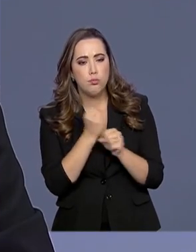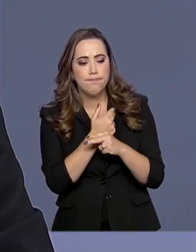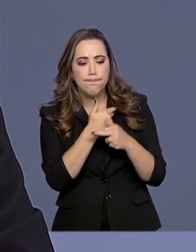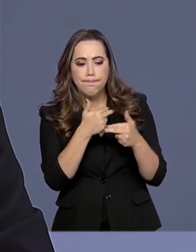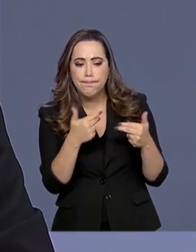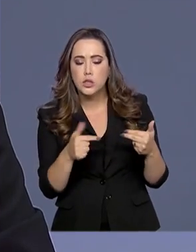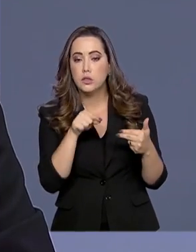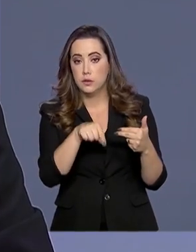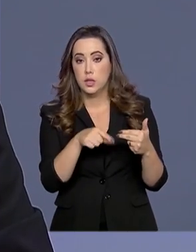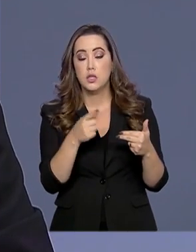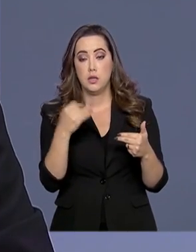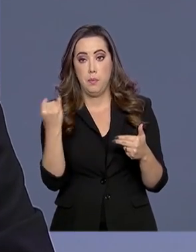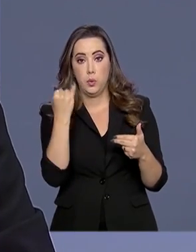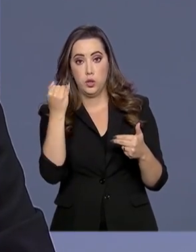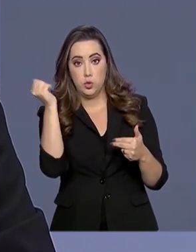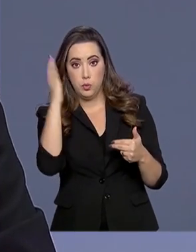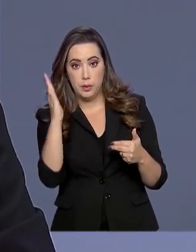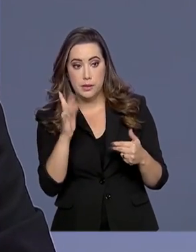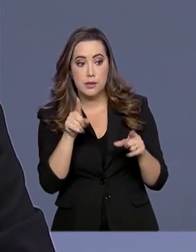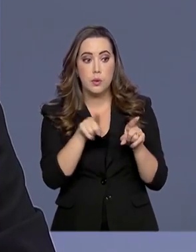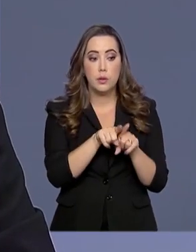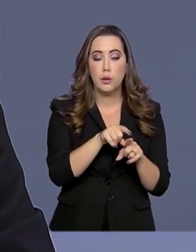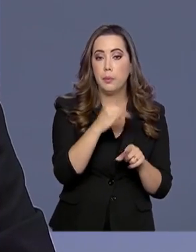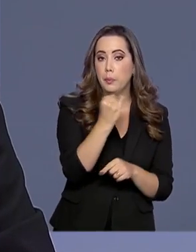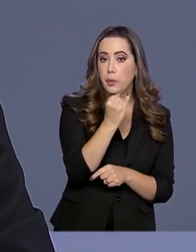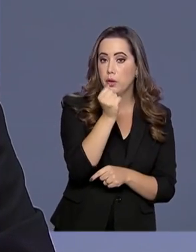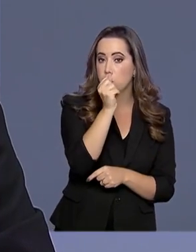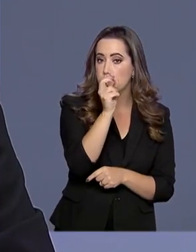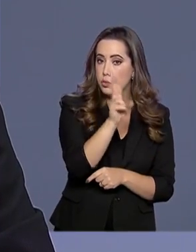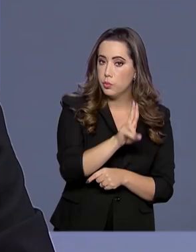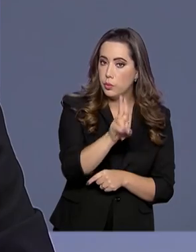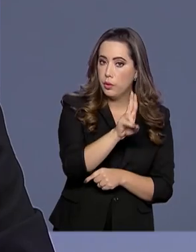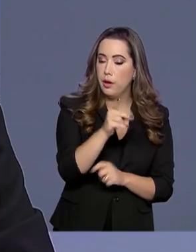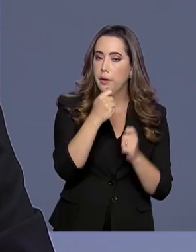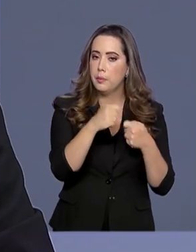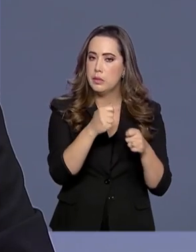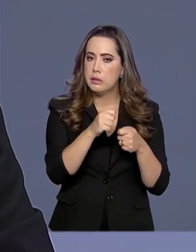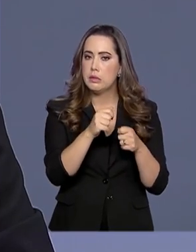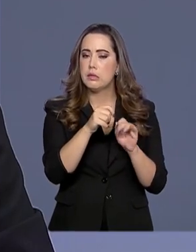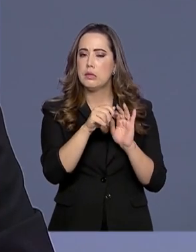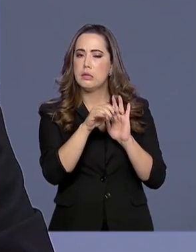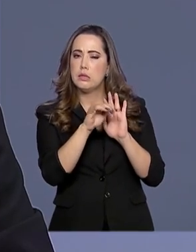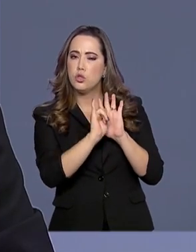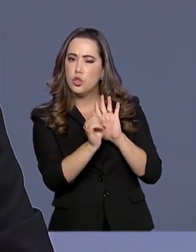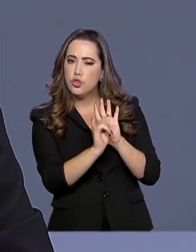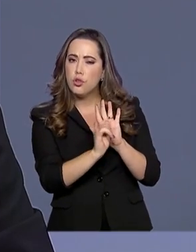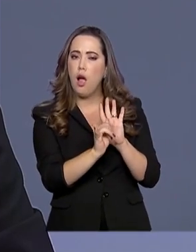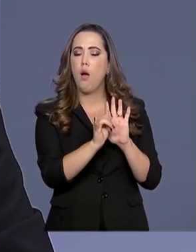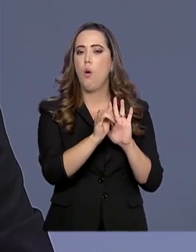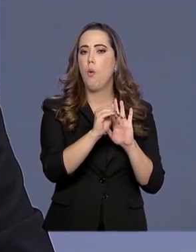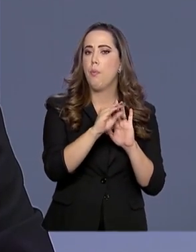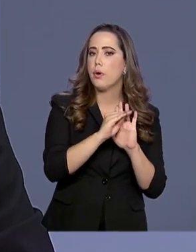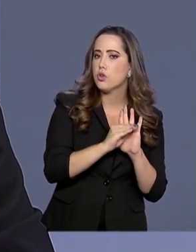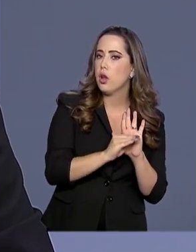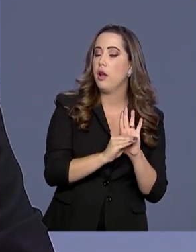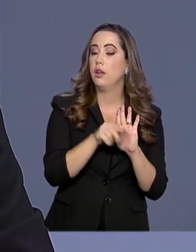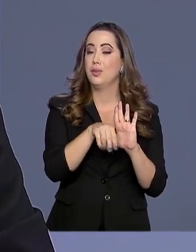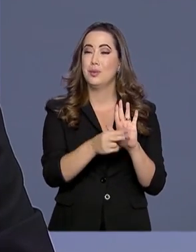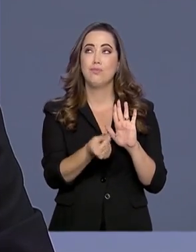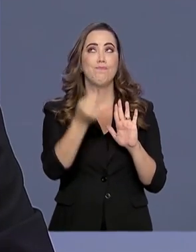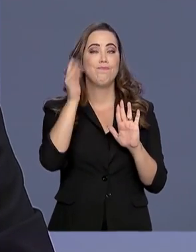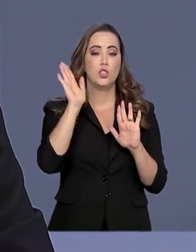Brasil e do Uruguai, evidentemente que terão que ser objeto de licitação, de projeto, mas que são obras que há muito precisam ser